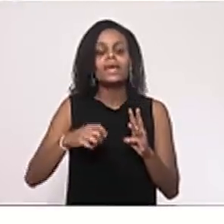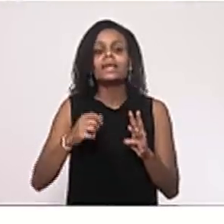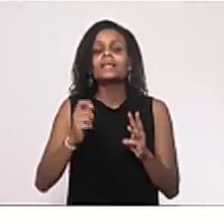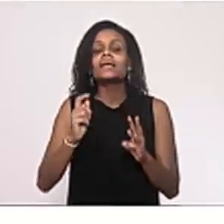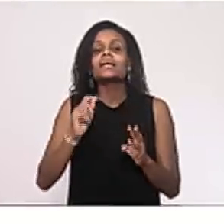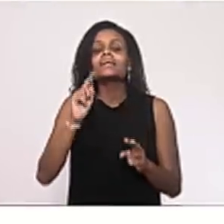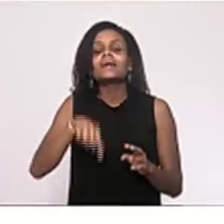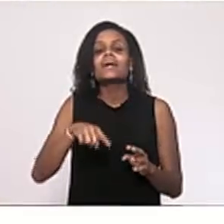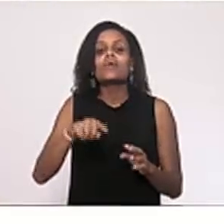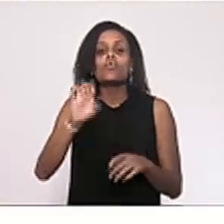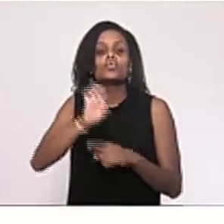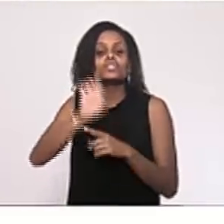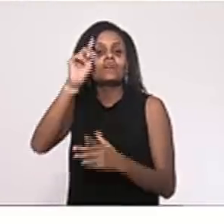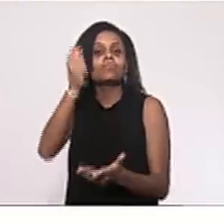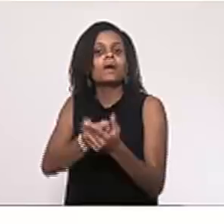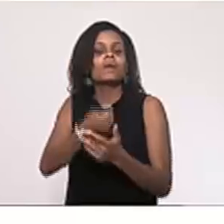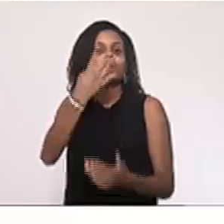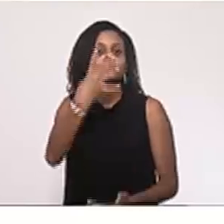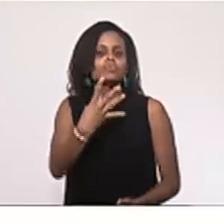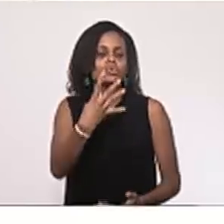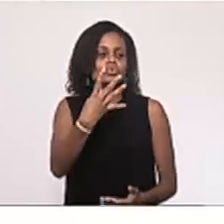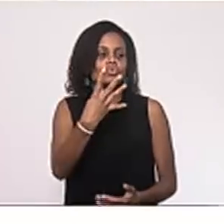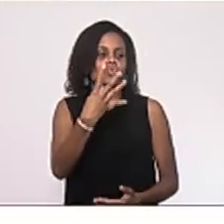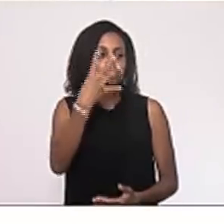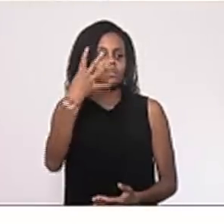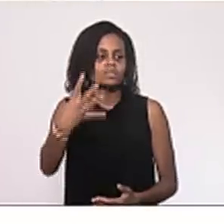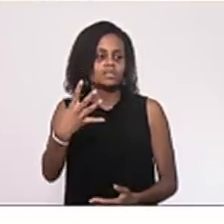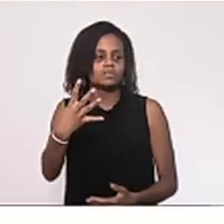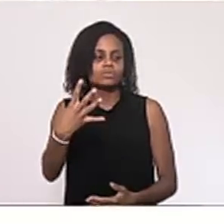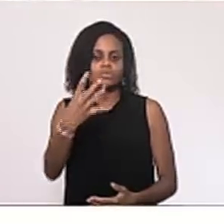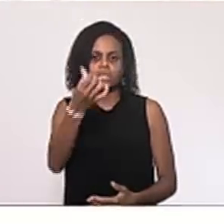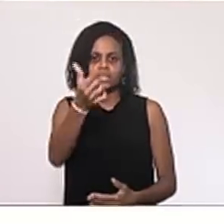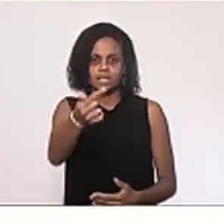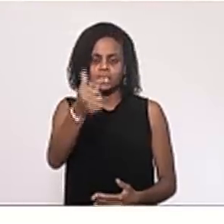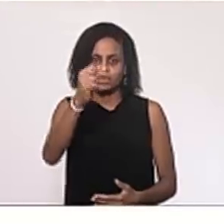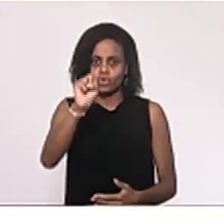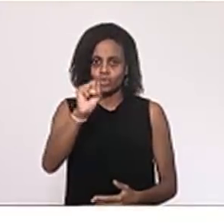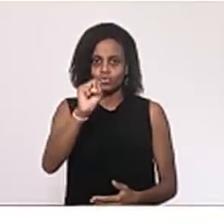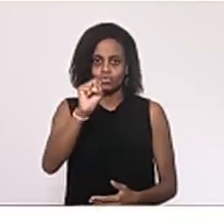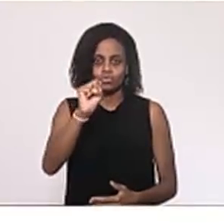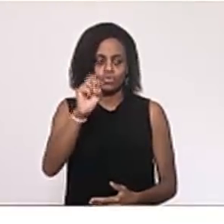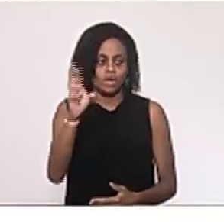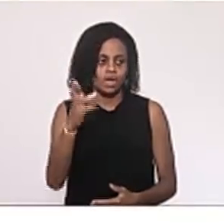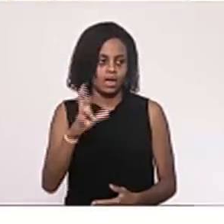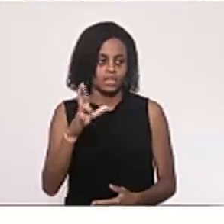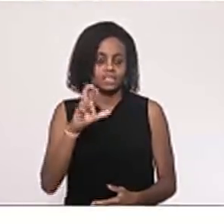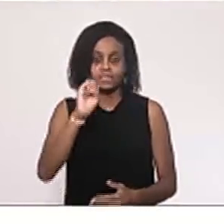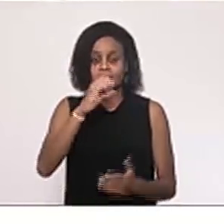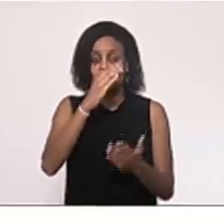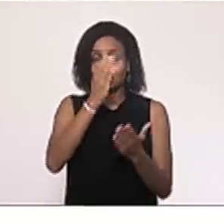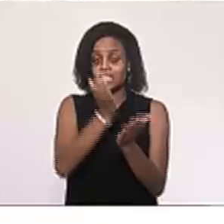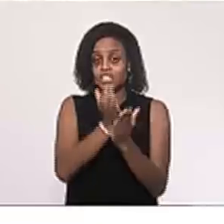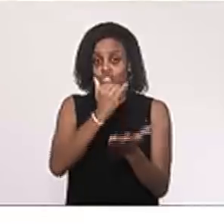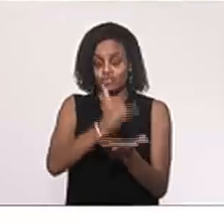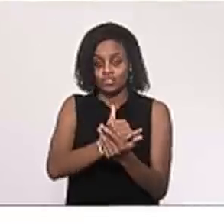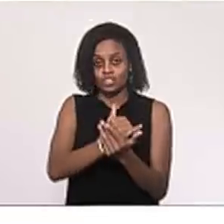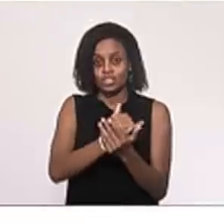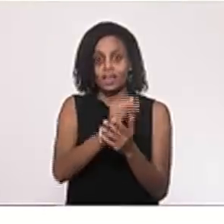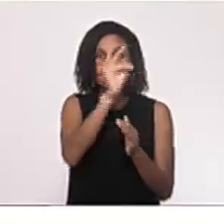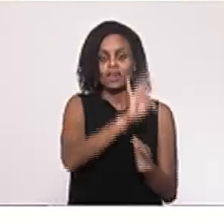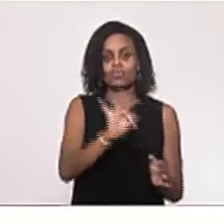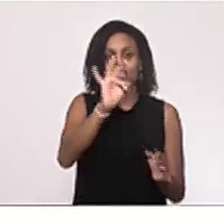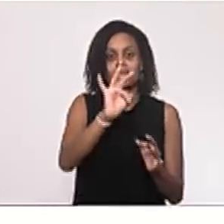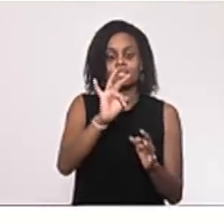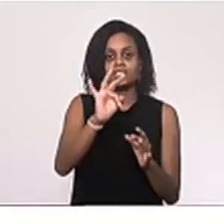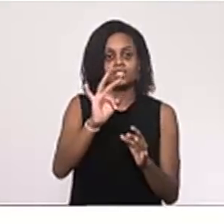.578 reais. A mensalidade, se você fosse dividir o custo da faculdade pelo número de alunos,